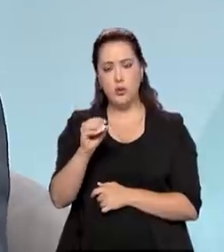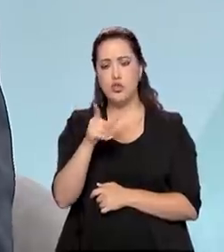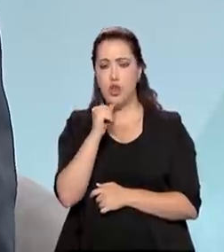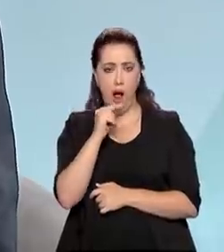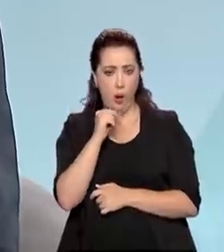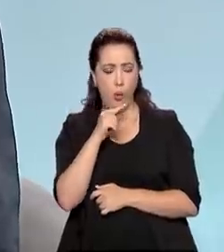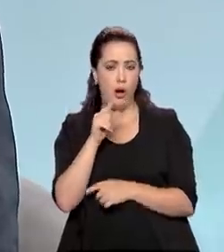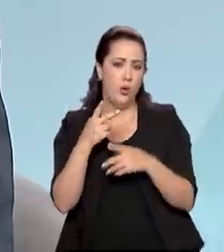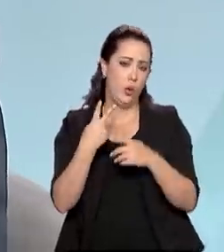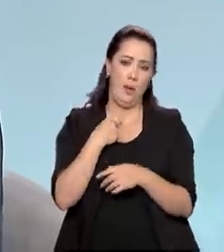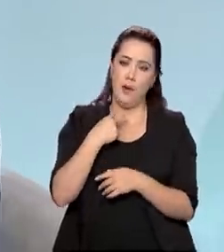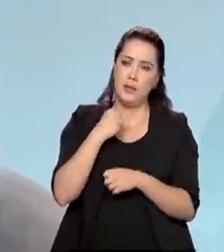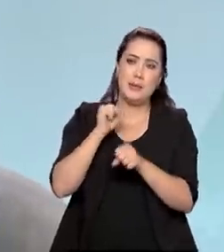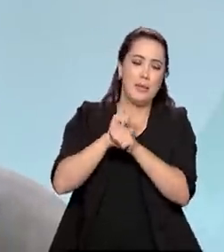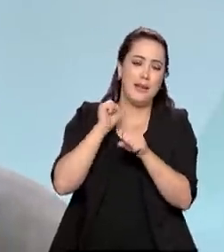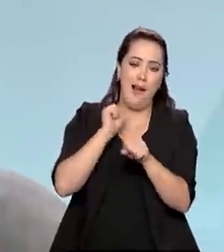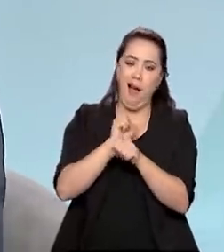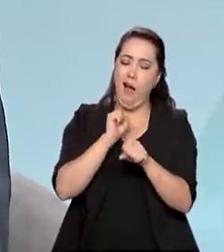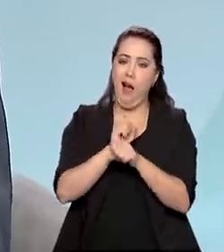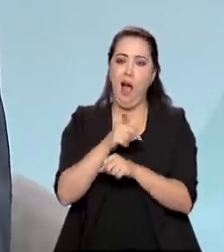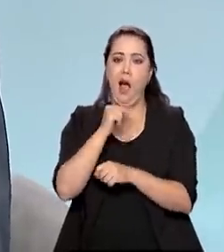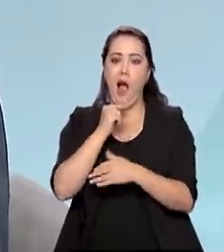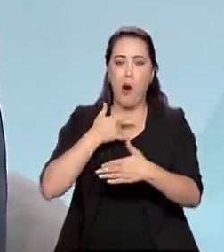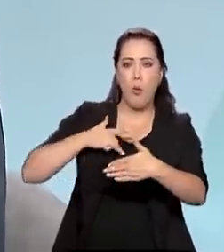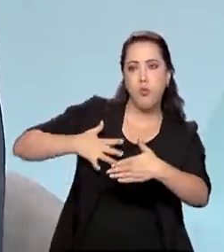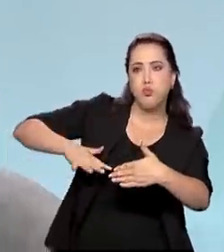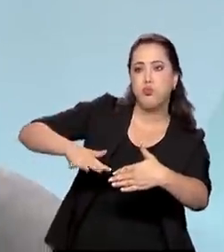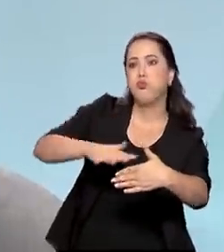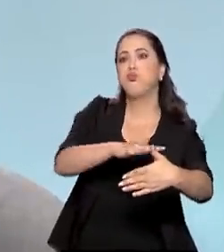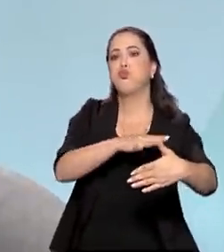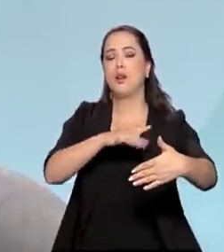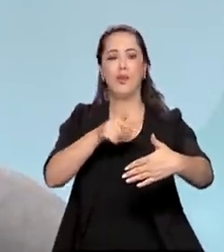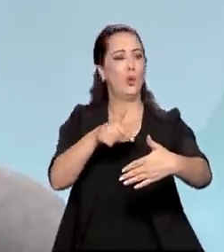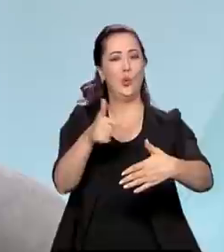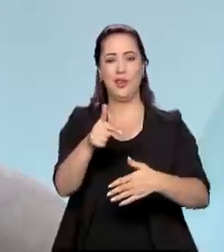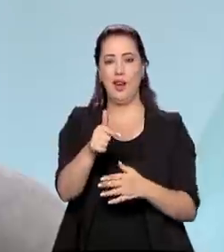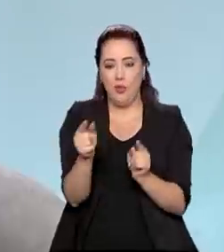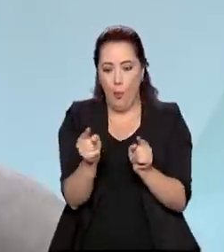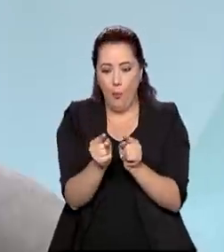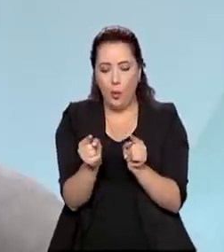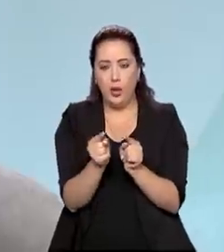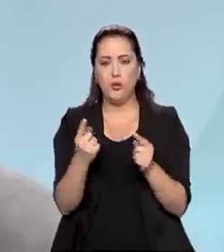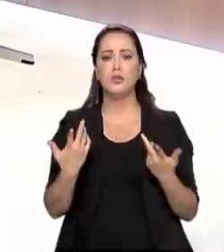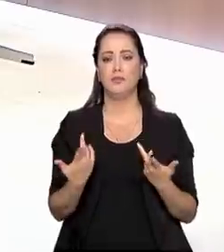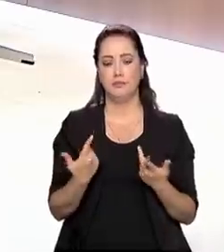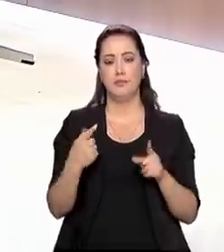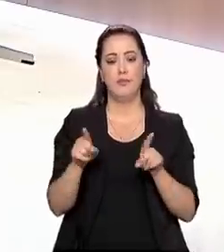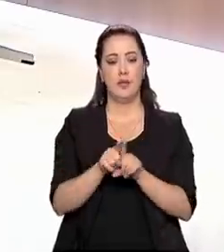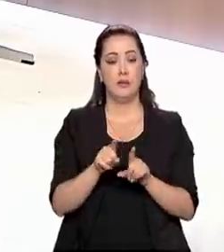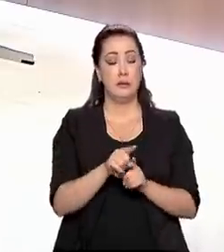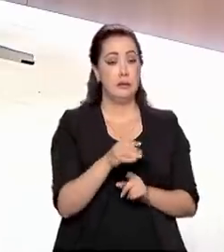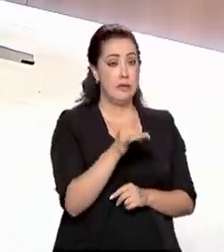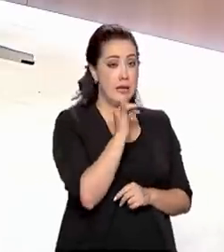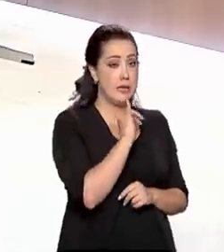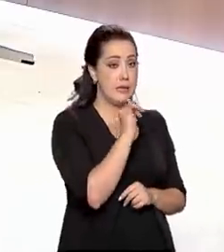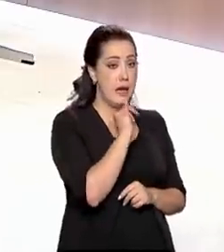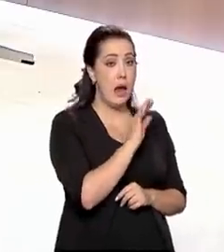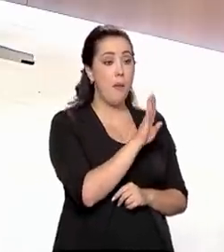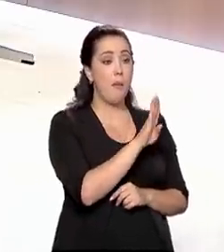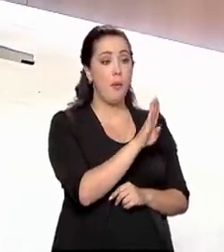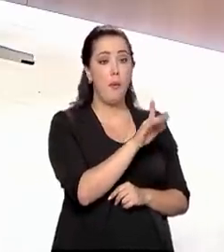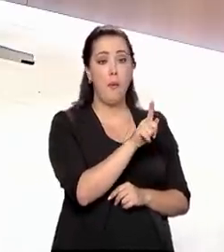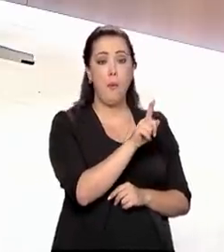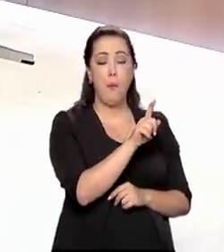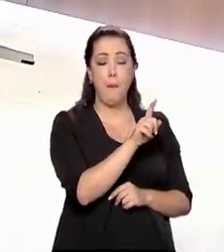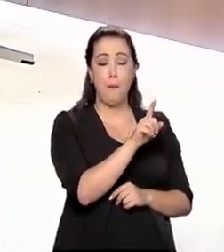nos períodos de chuva, nos períodos de cheia do rio, para a utilização do período de seca. Como Belo Monte, por exemplo? Belo Monte é um